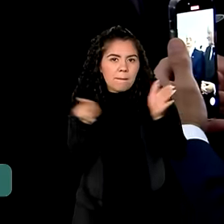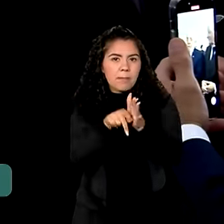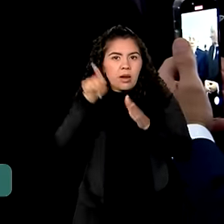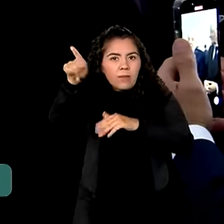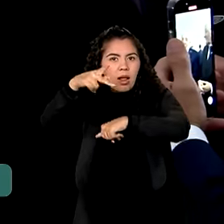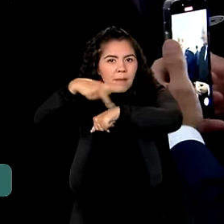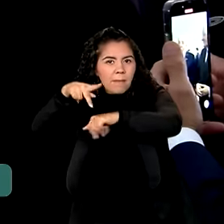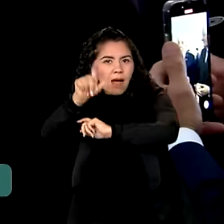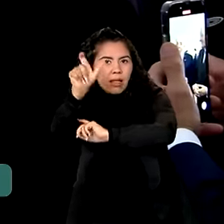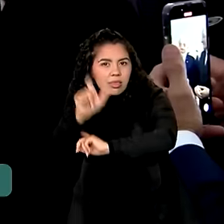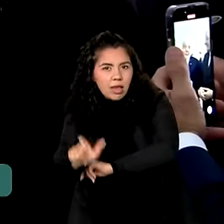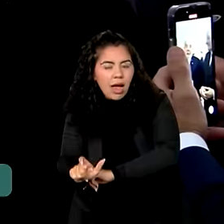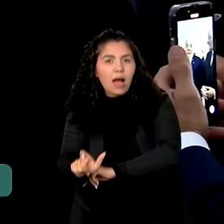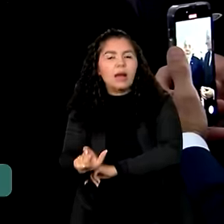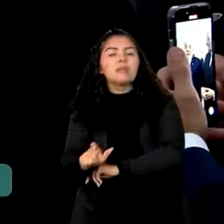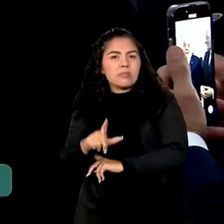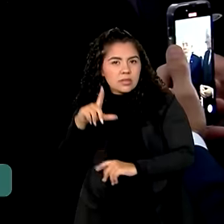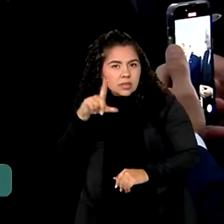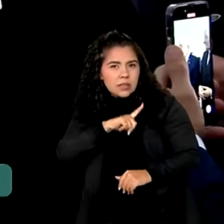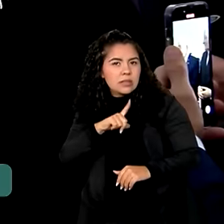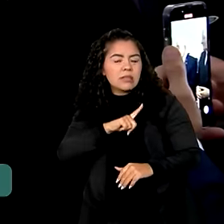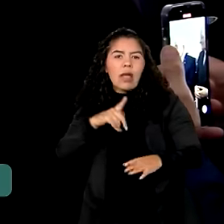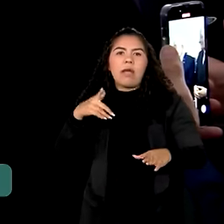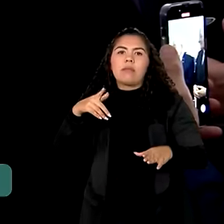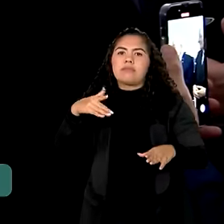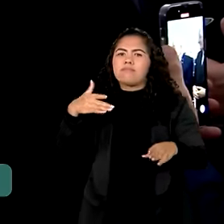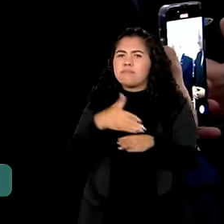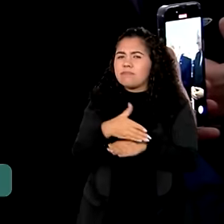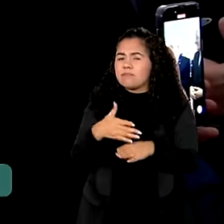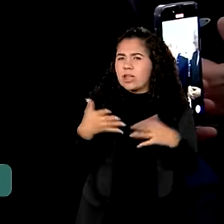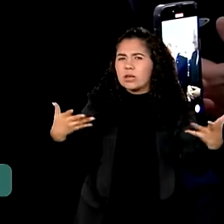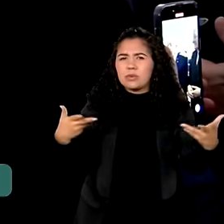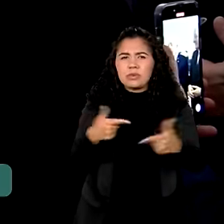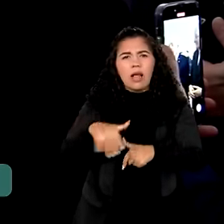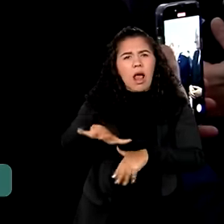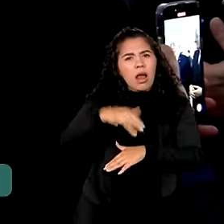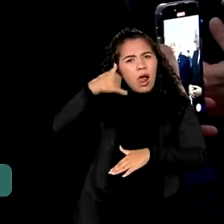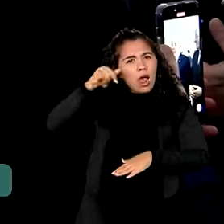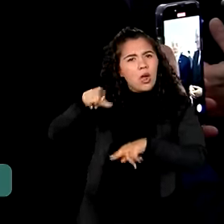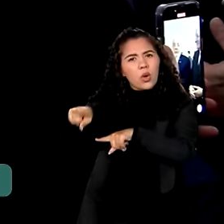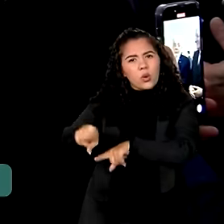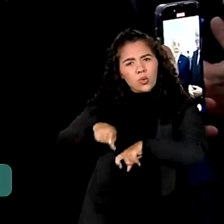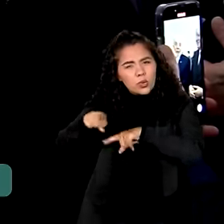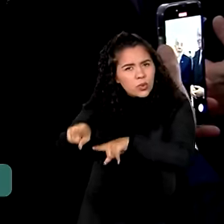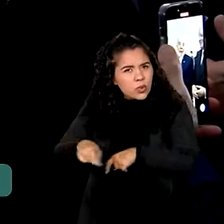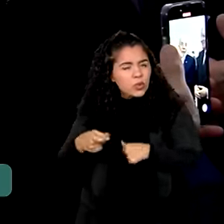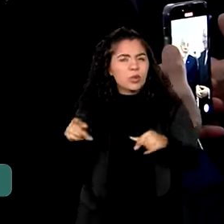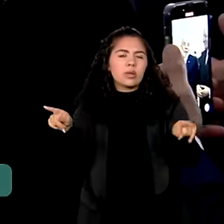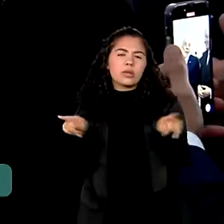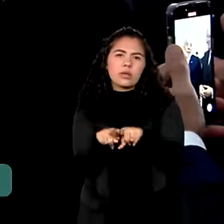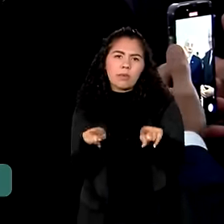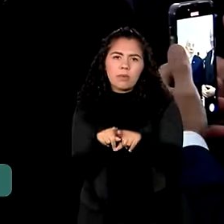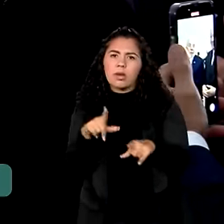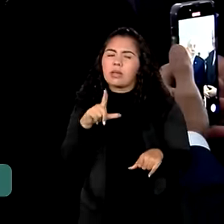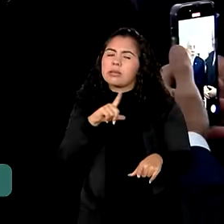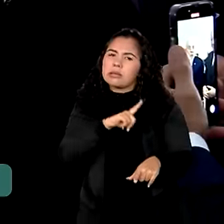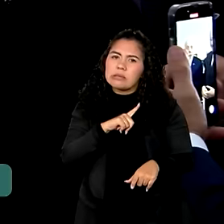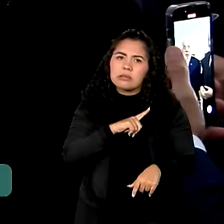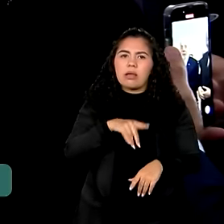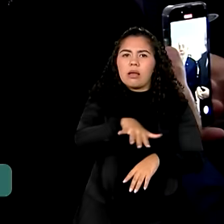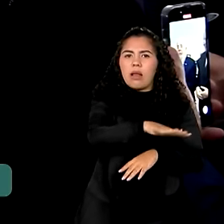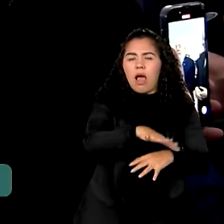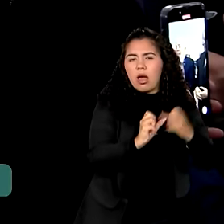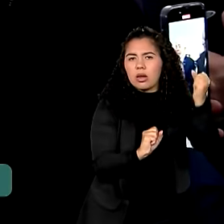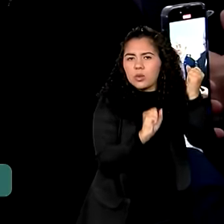que têm uma participação extraordinária na agricultura, que têm uma participação extraordinária na